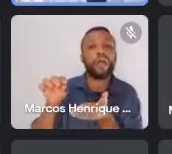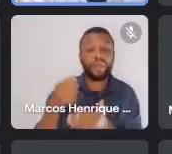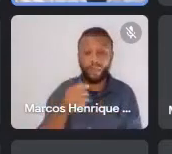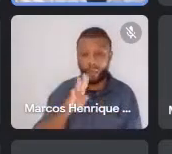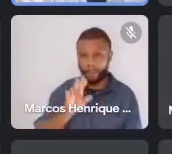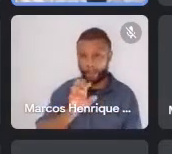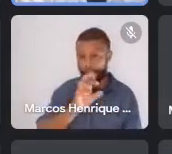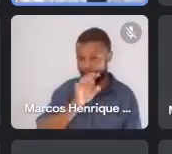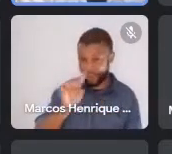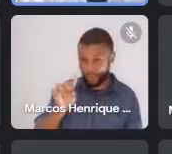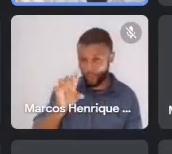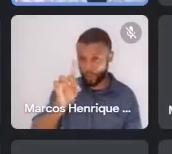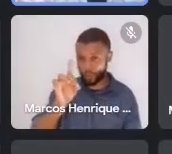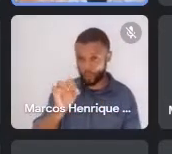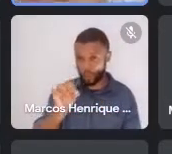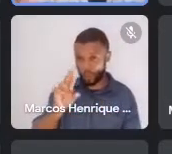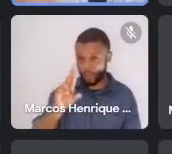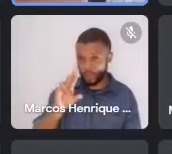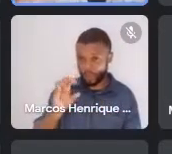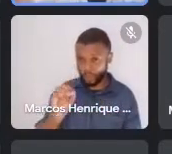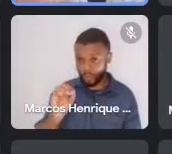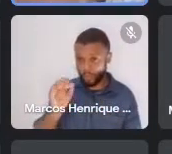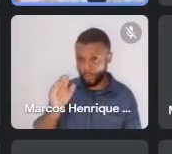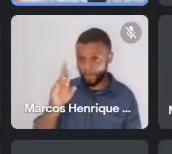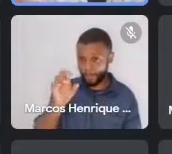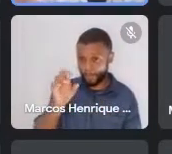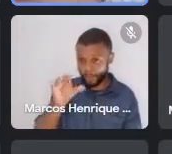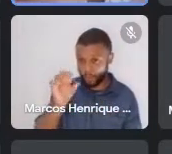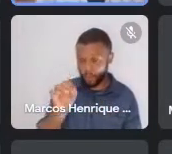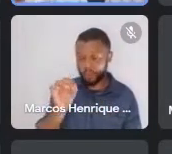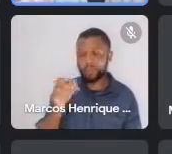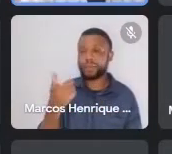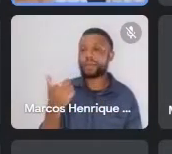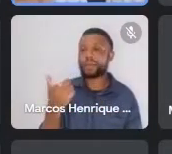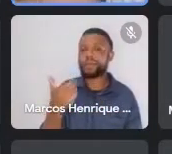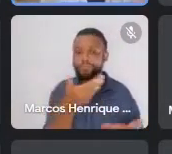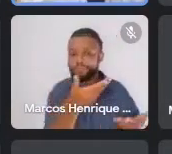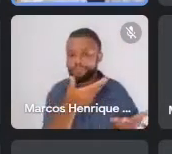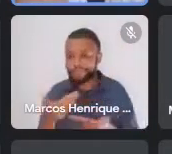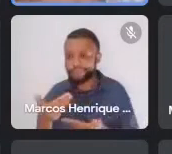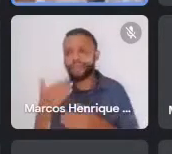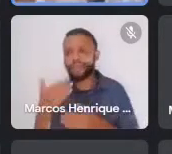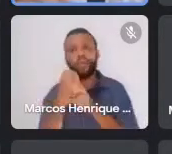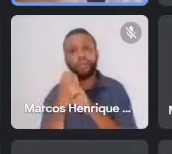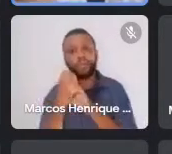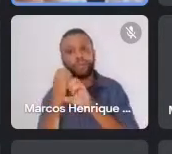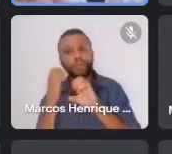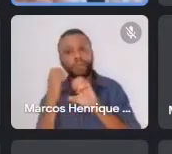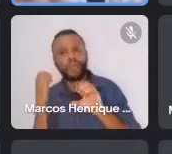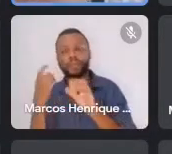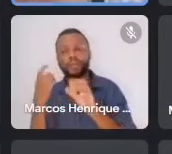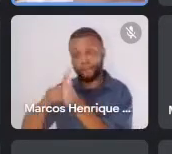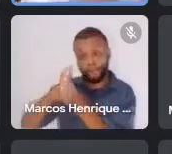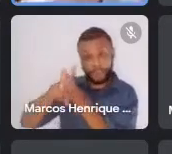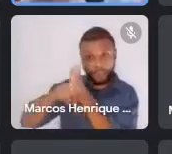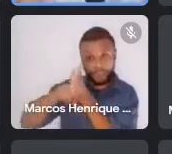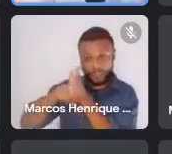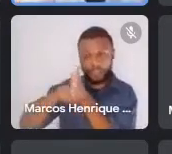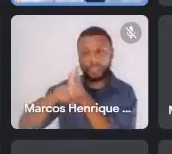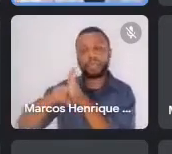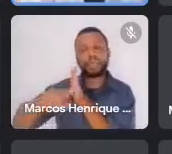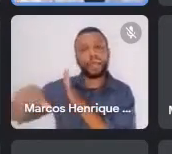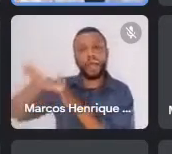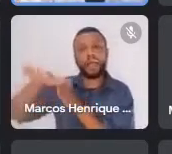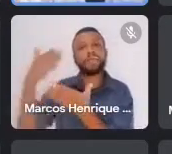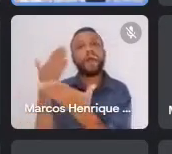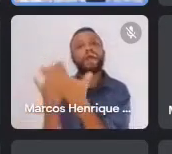um engenheiro, geógrafo e geólogo, assim, que vai fazer os estudos de